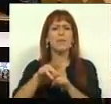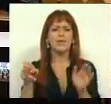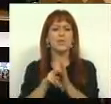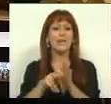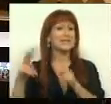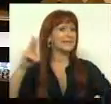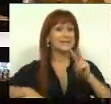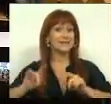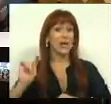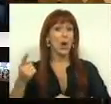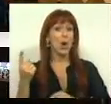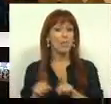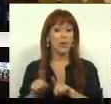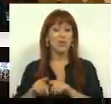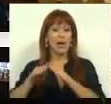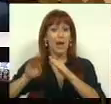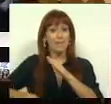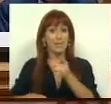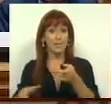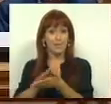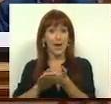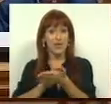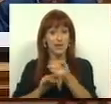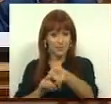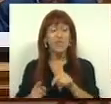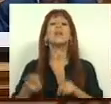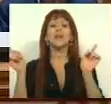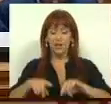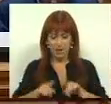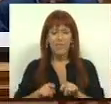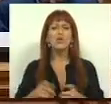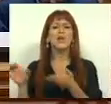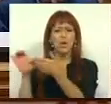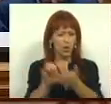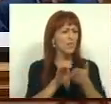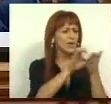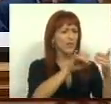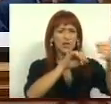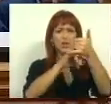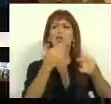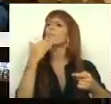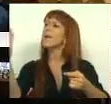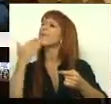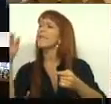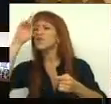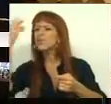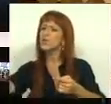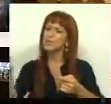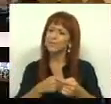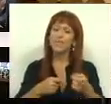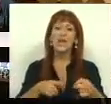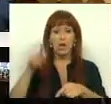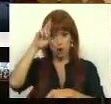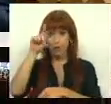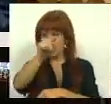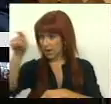cláusula fiscal, só aciona abaixo do caso base. E também vamos aos financiadores das concessões pedir um esforço. Com